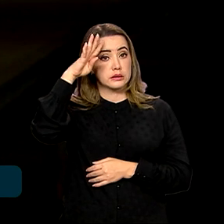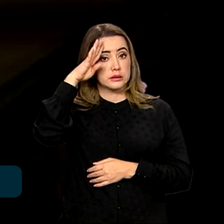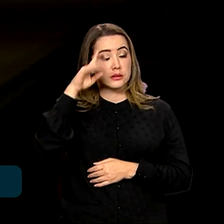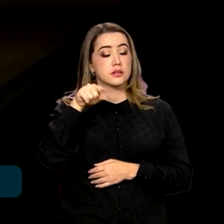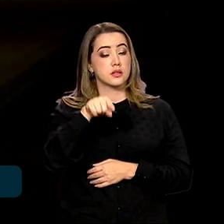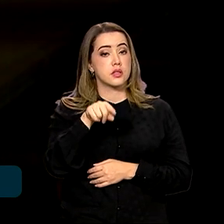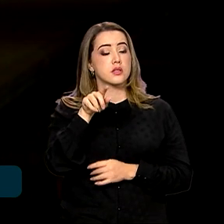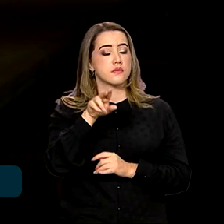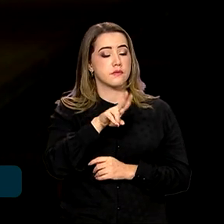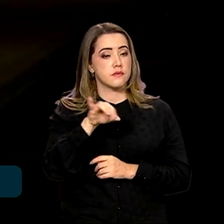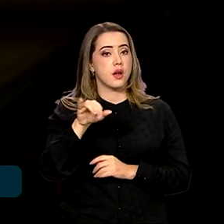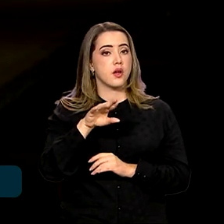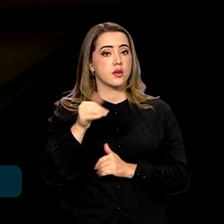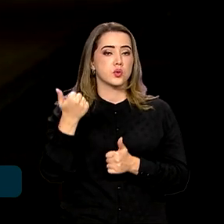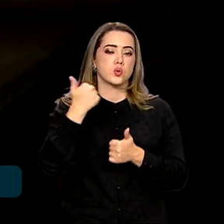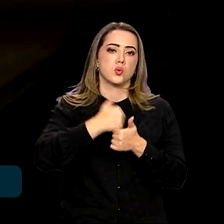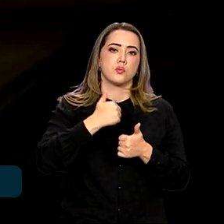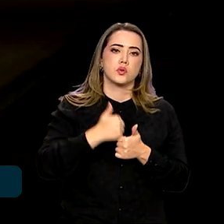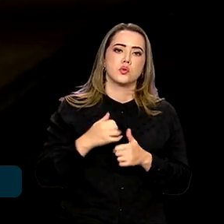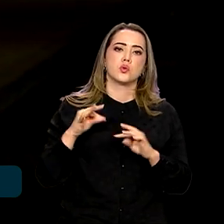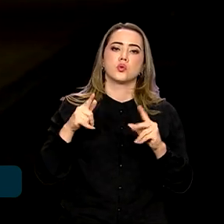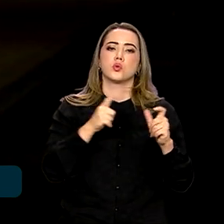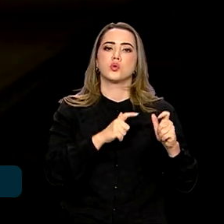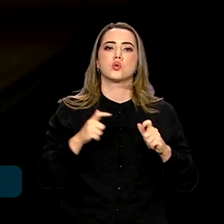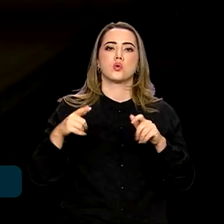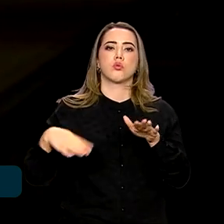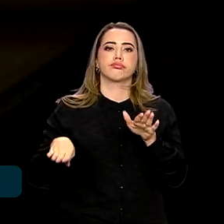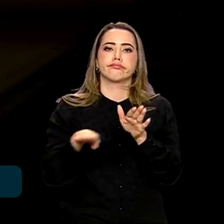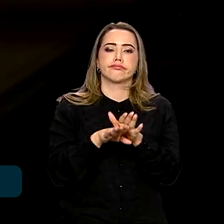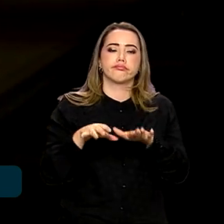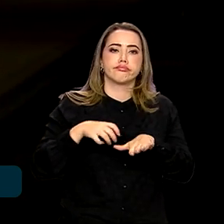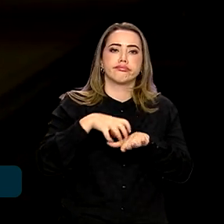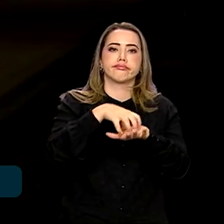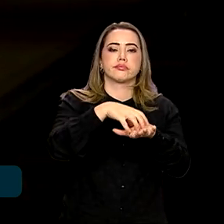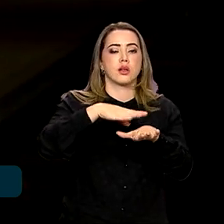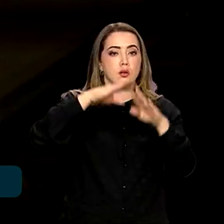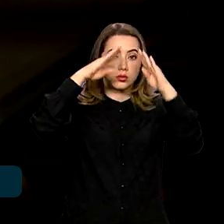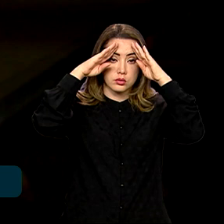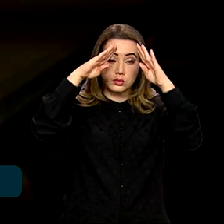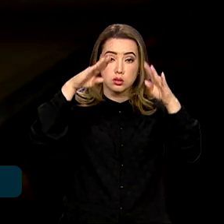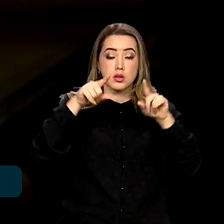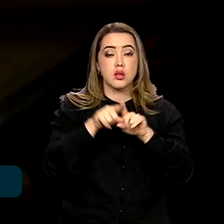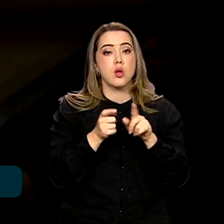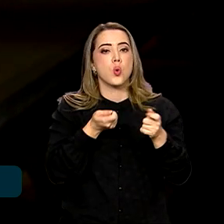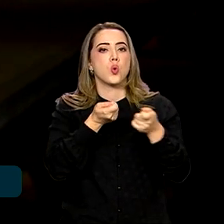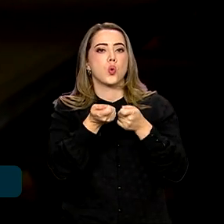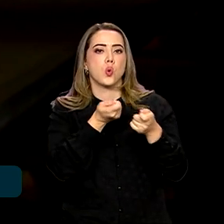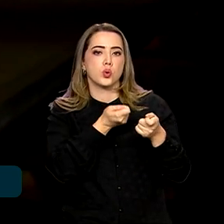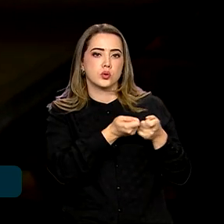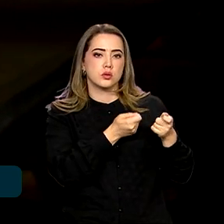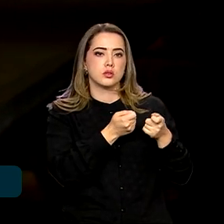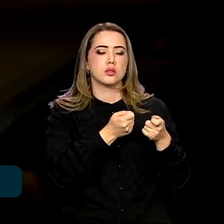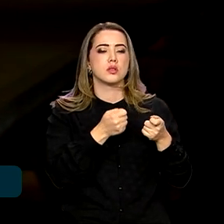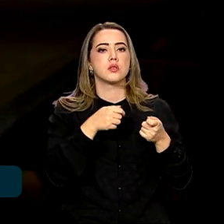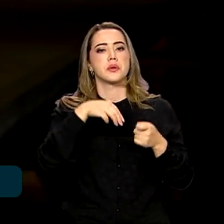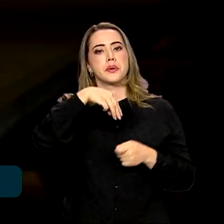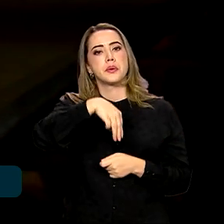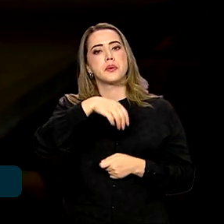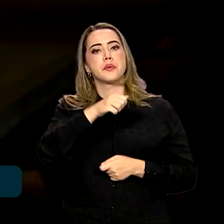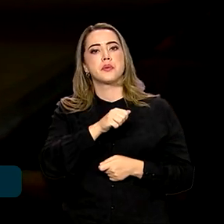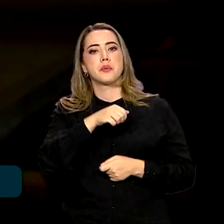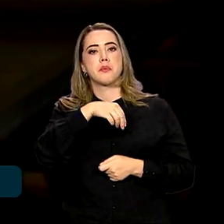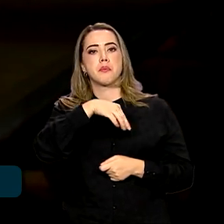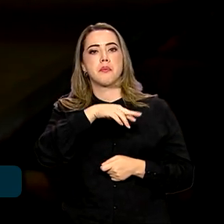modelo vai substituir em todos os aeroportos internacionais do Brasil o sistema de gerência do manifesto, conhecido como